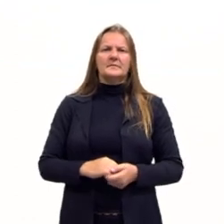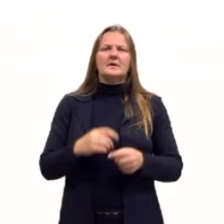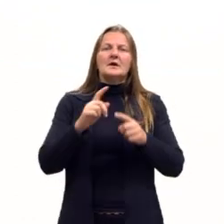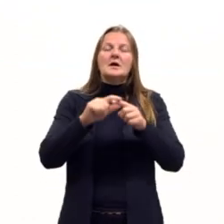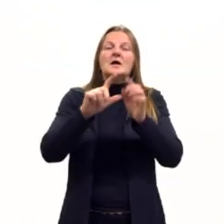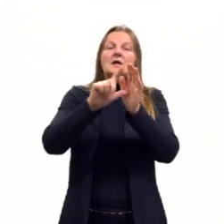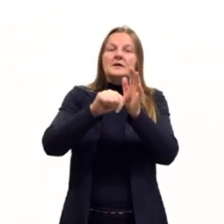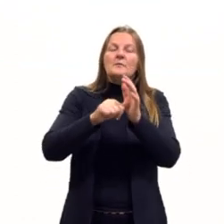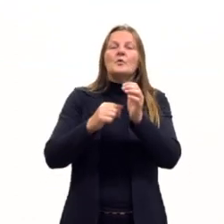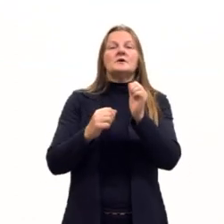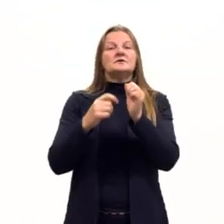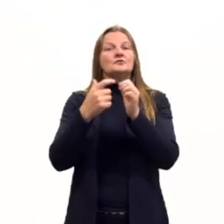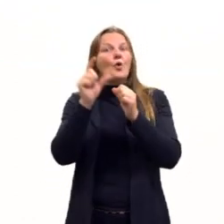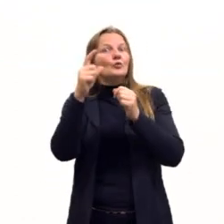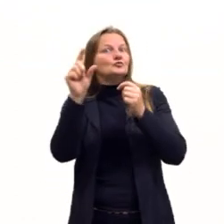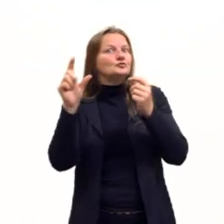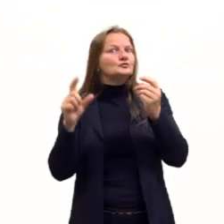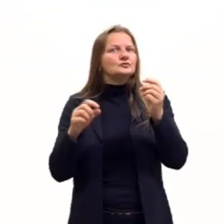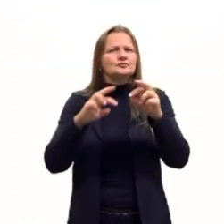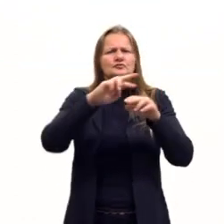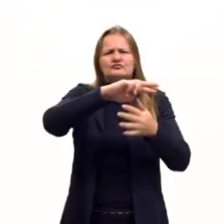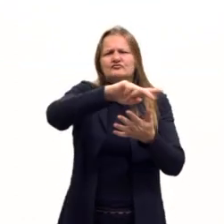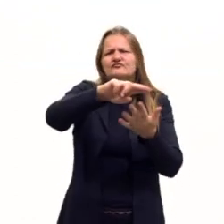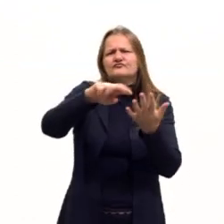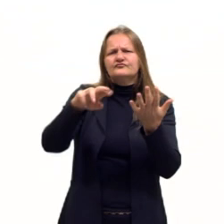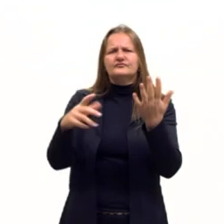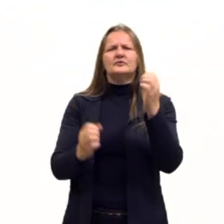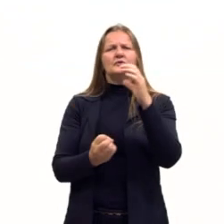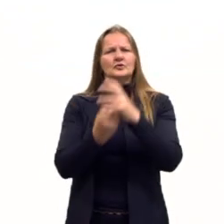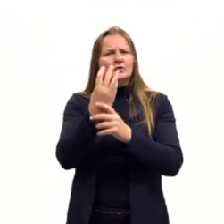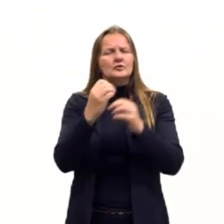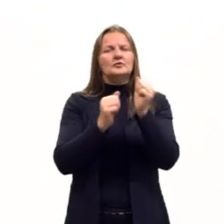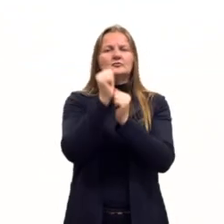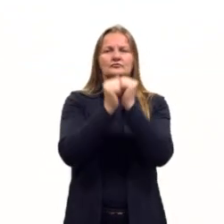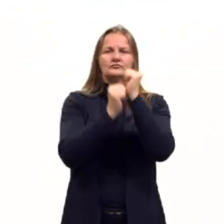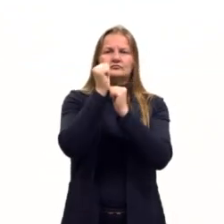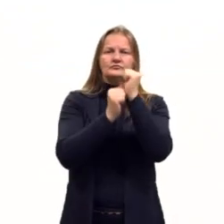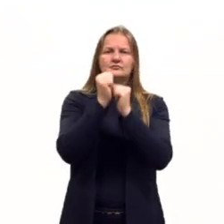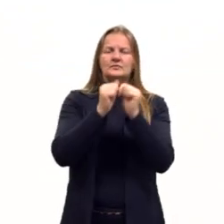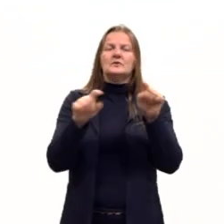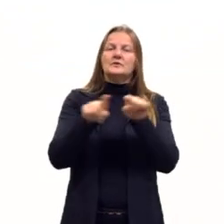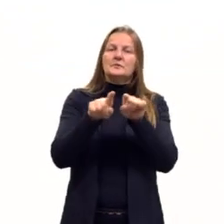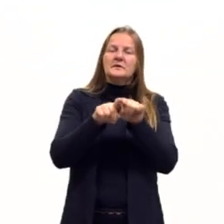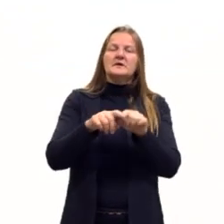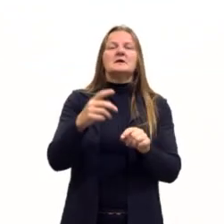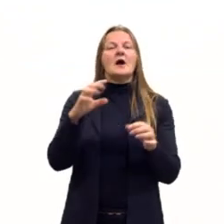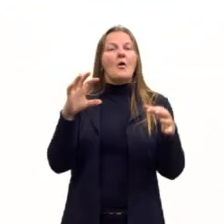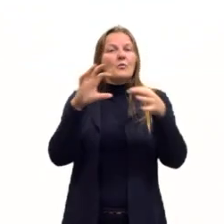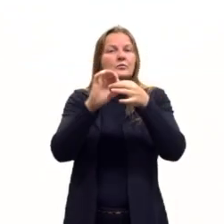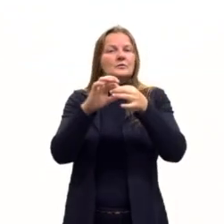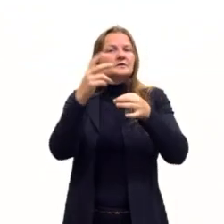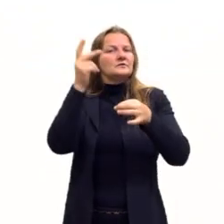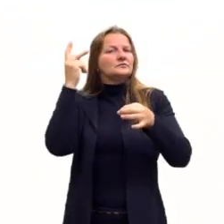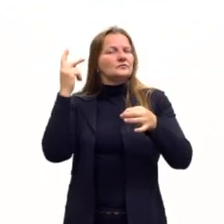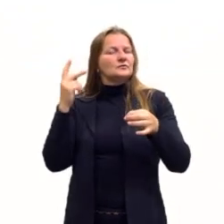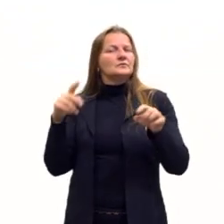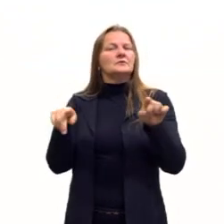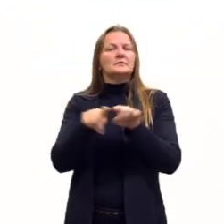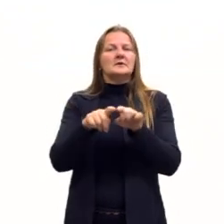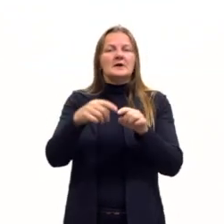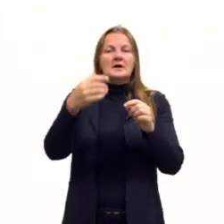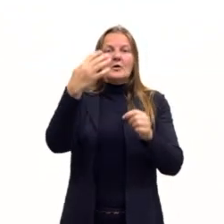outras indústrias. Aí nós temos as questões ligadas à história, né, e entramos na